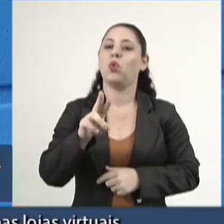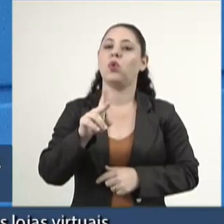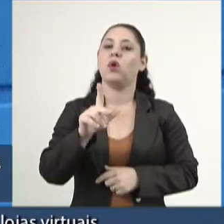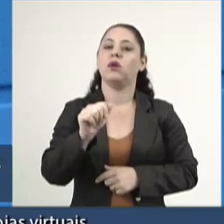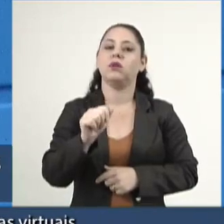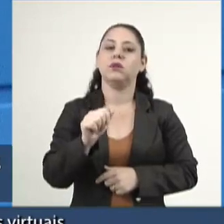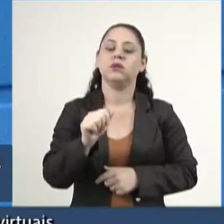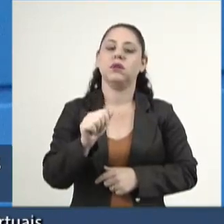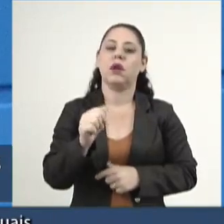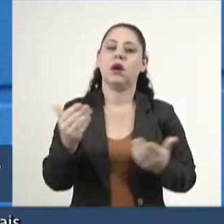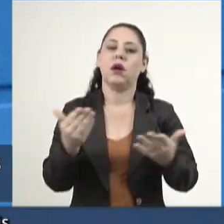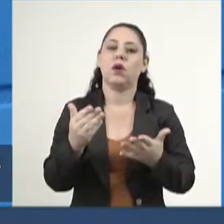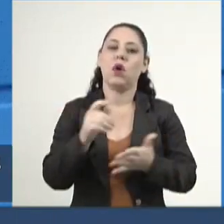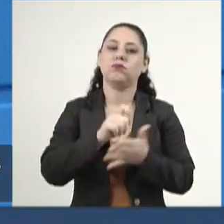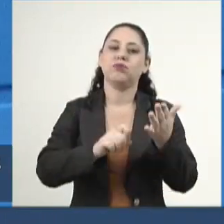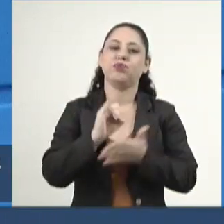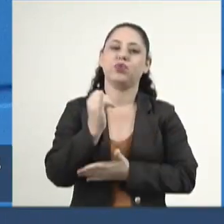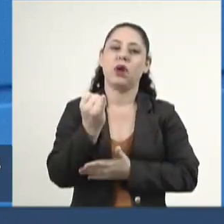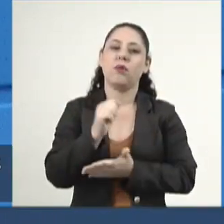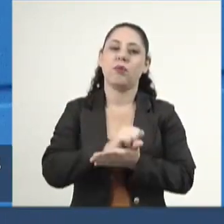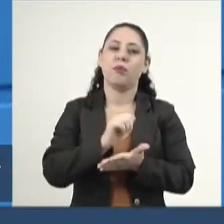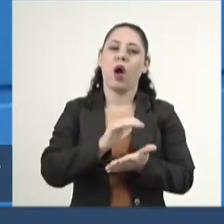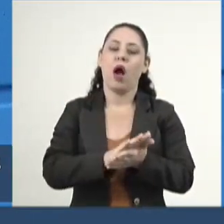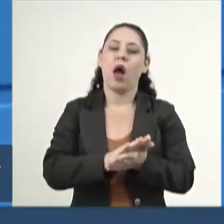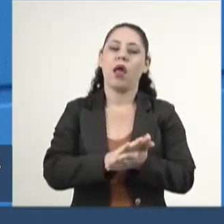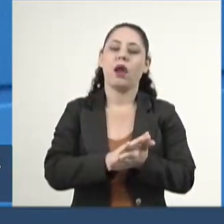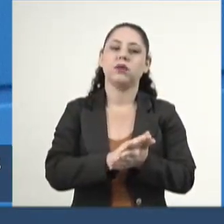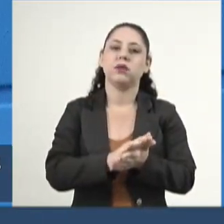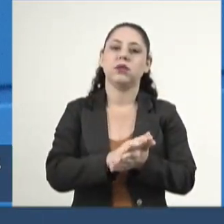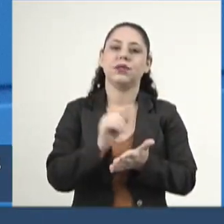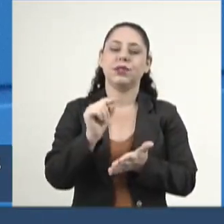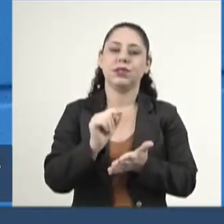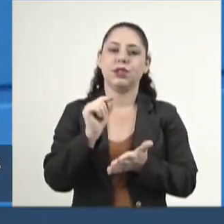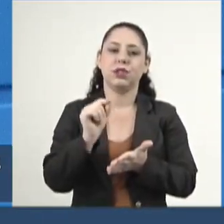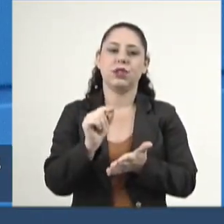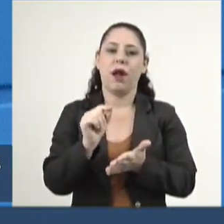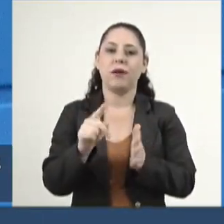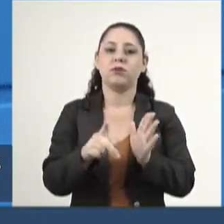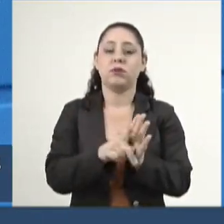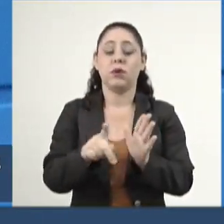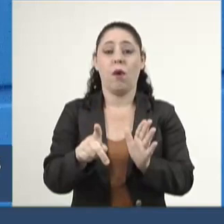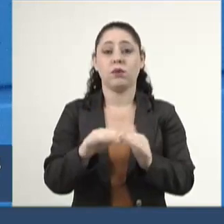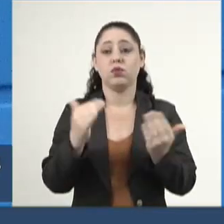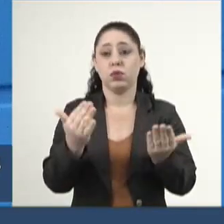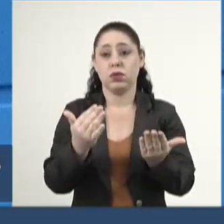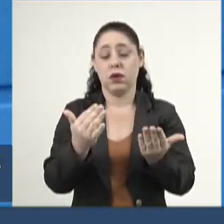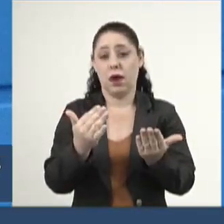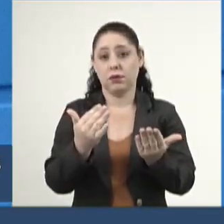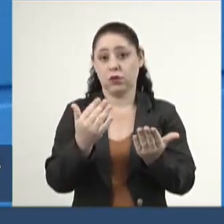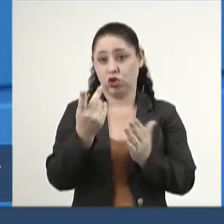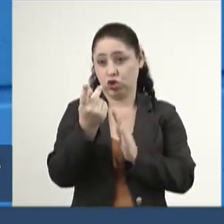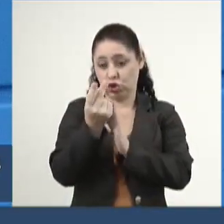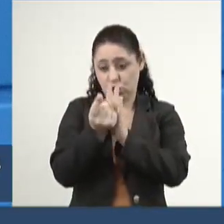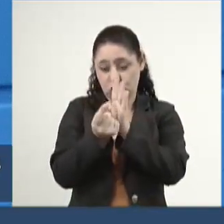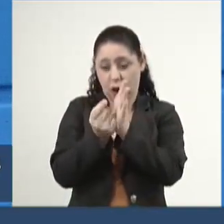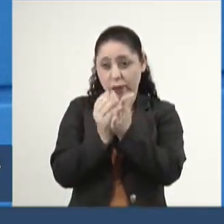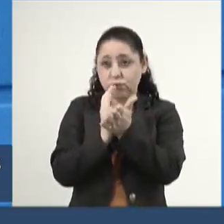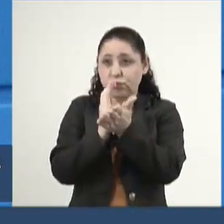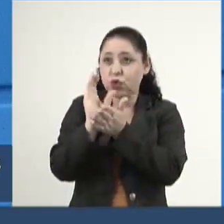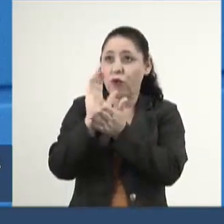a grande, agora, o governo Lula tributou agora aos investimentos no exterior.